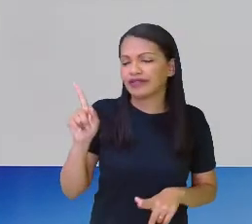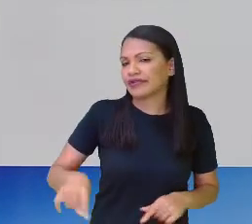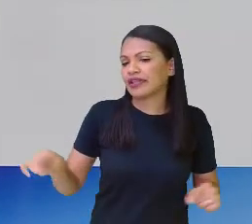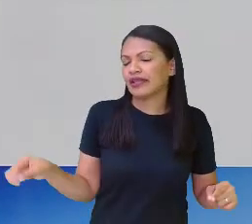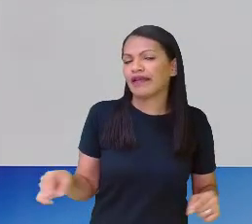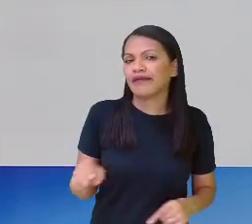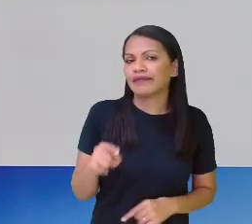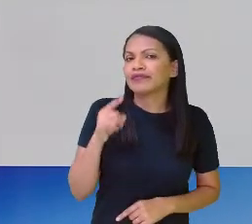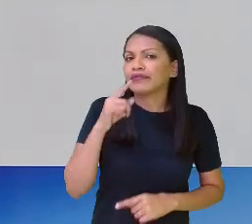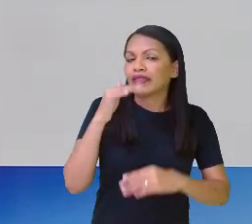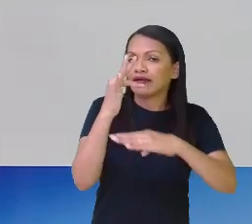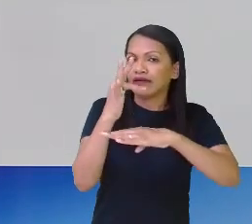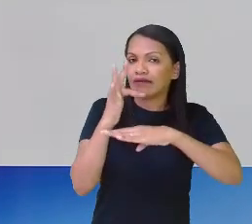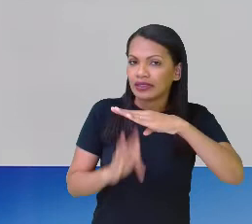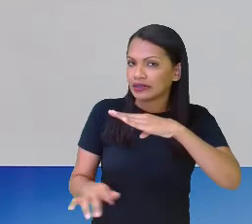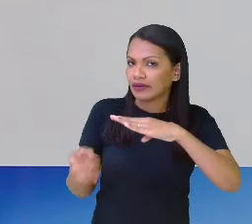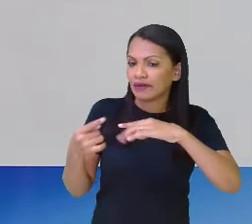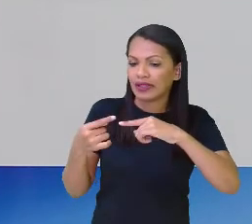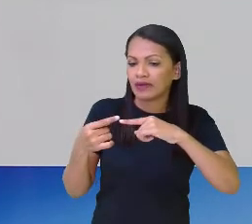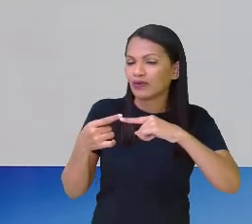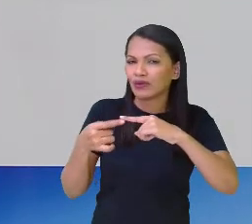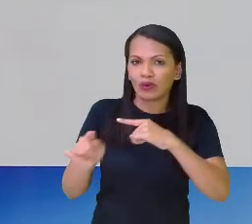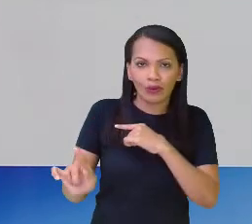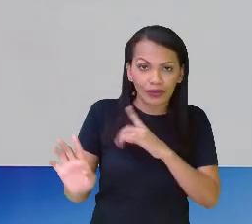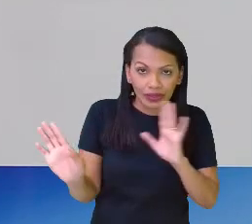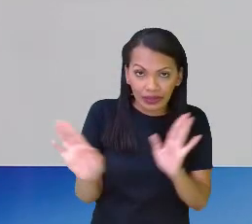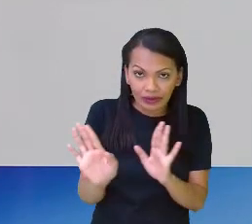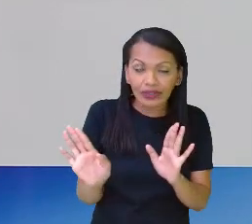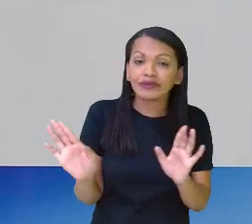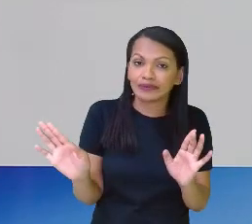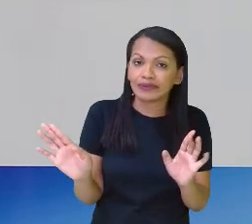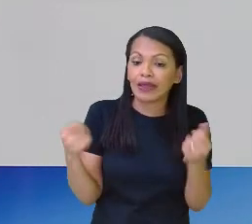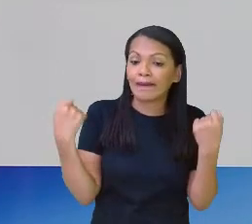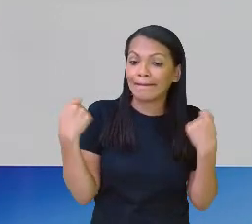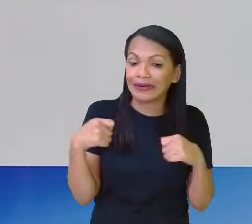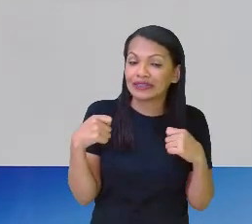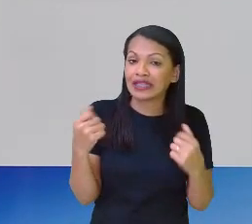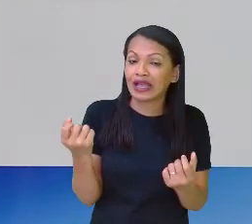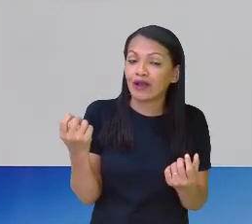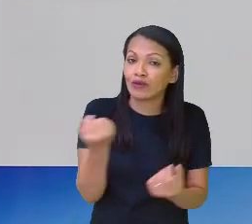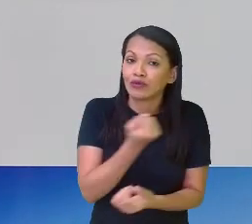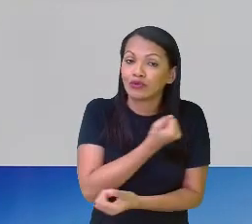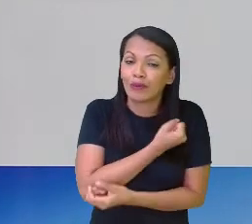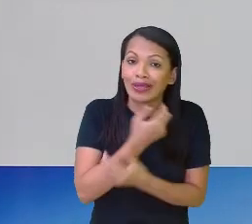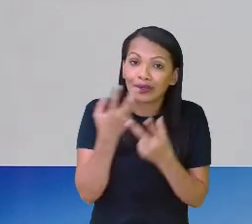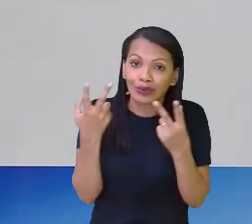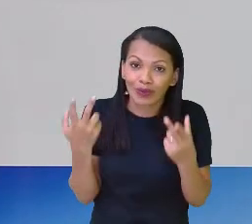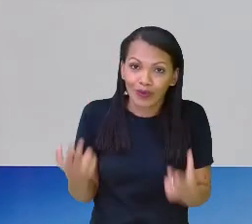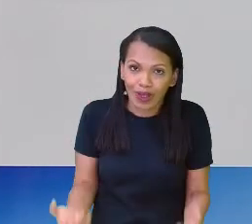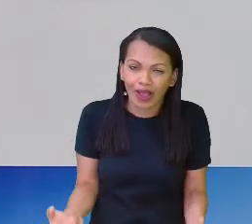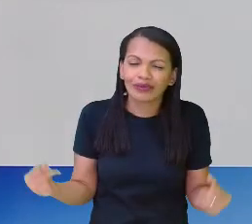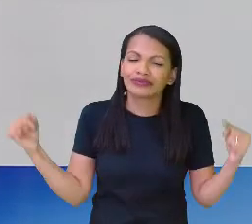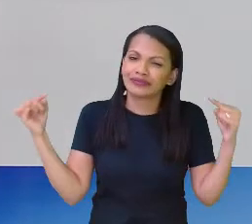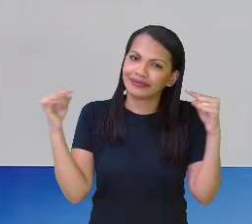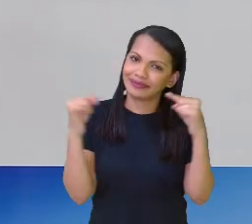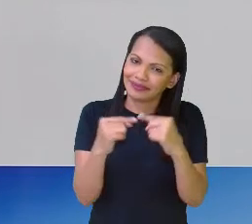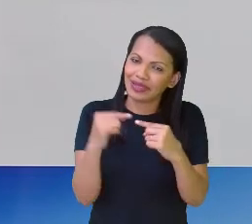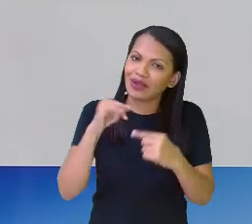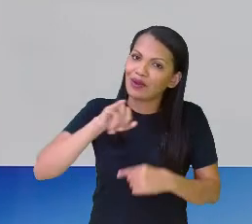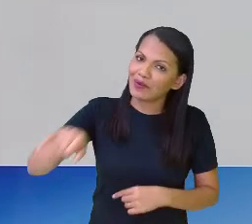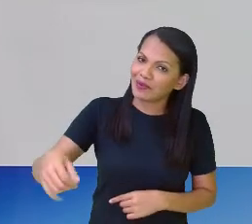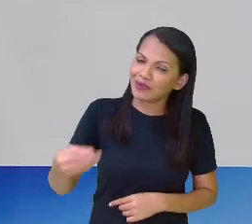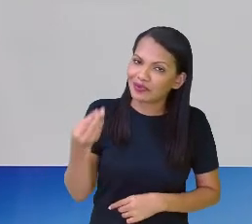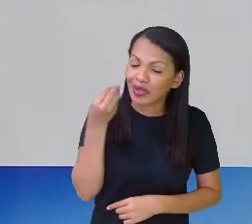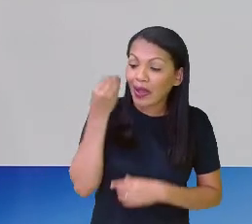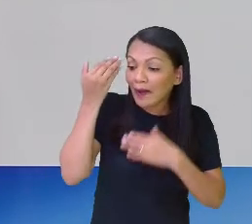iguais, as frações não são equivalentes. Beleza? Eu vou aproveitar e agradecer a professora